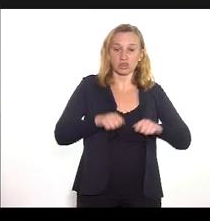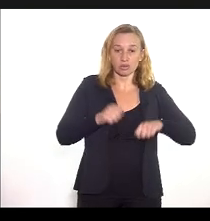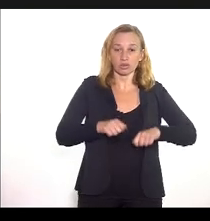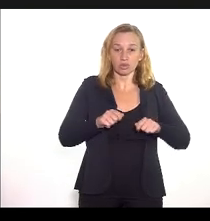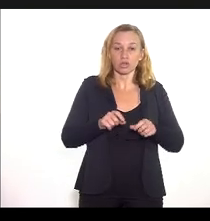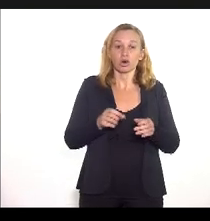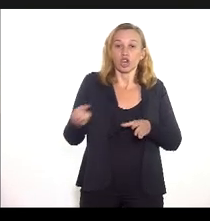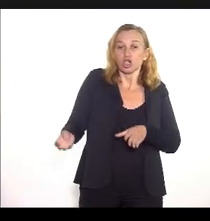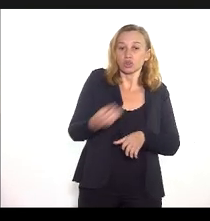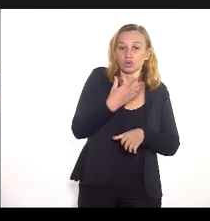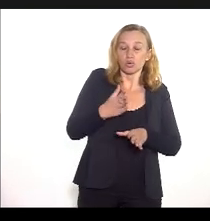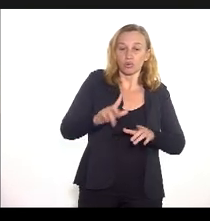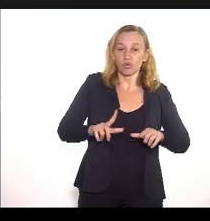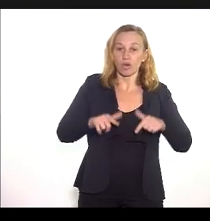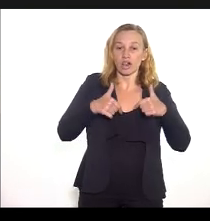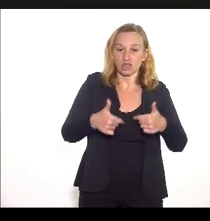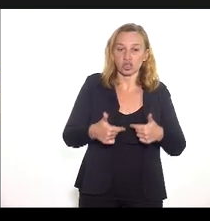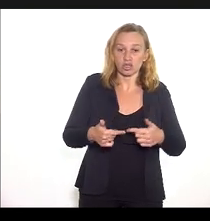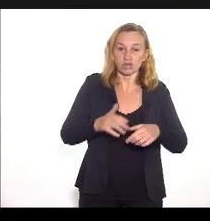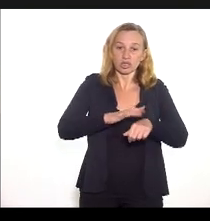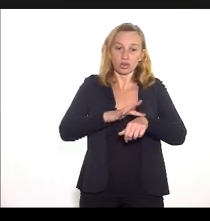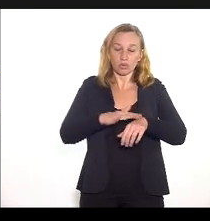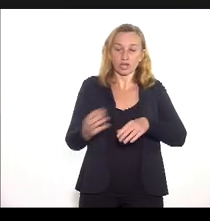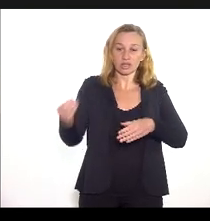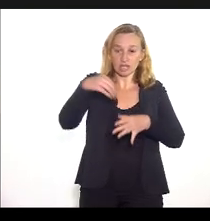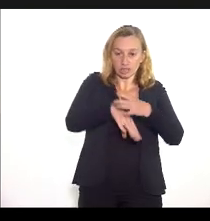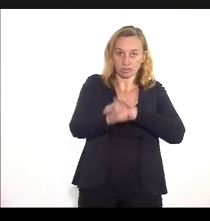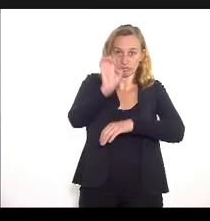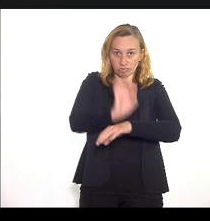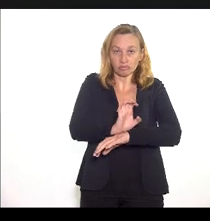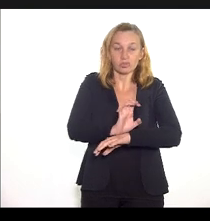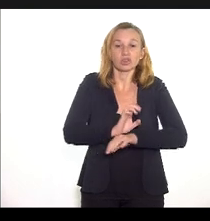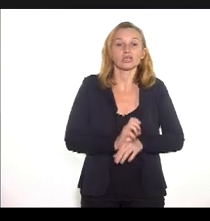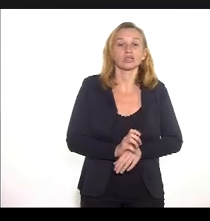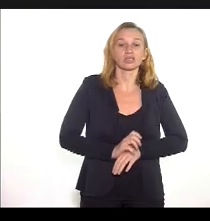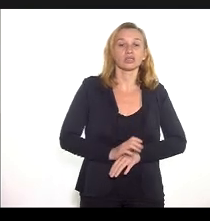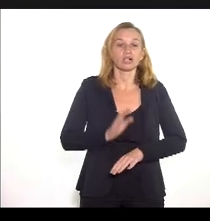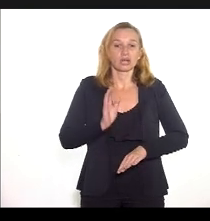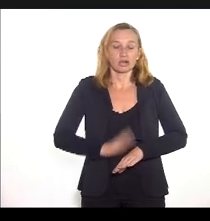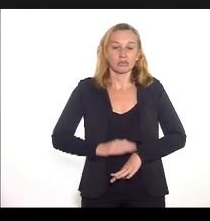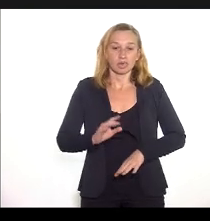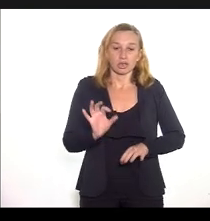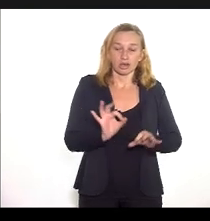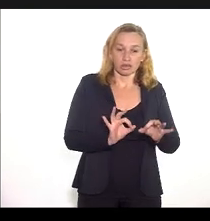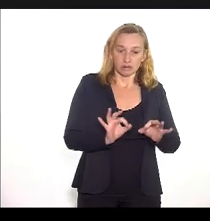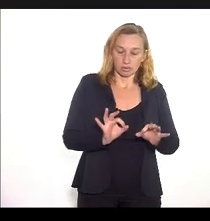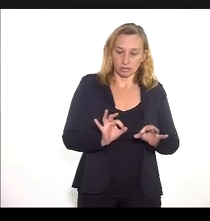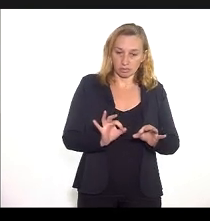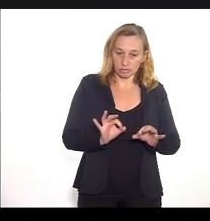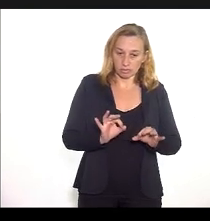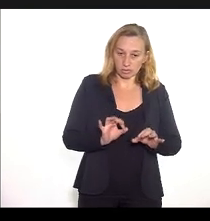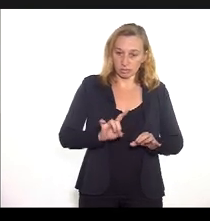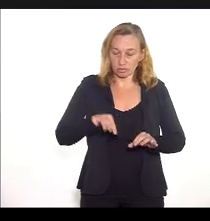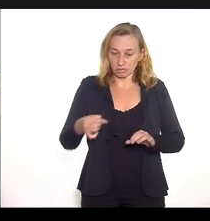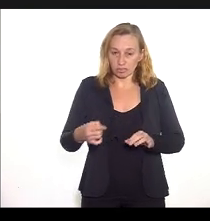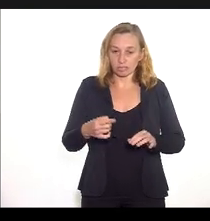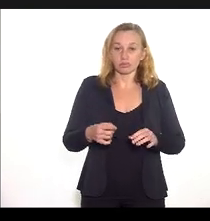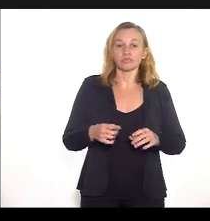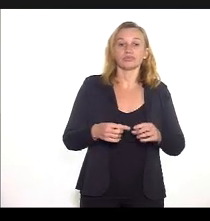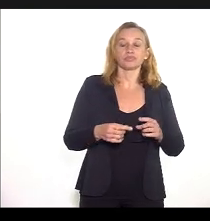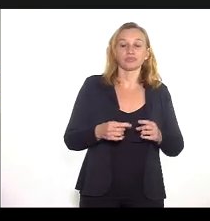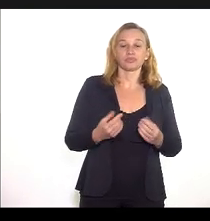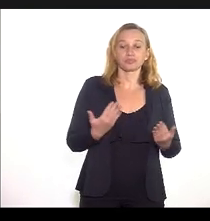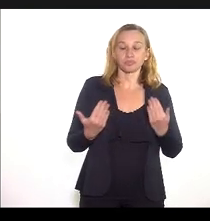nova onda da Covid no estado. Os demais procedimentos tiveram produção mensal semelhante ao trimestre